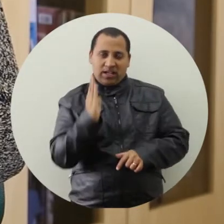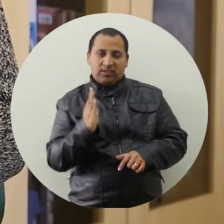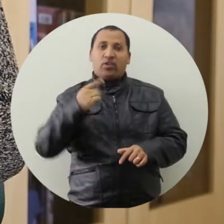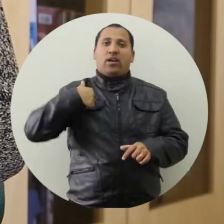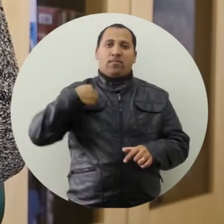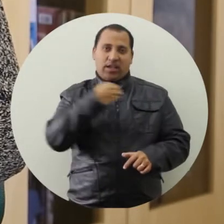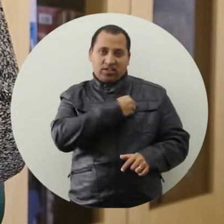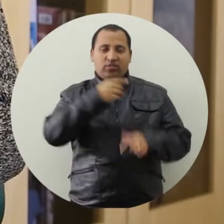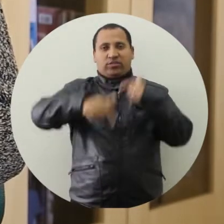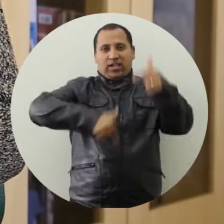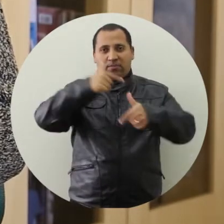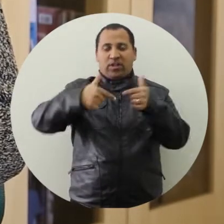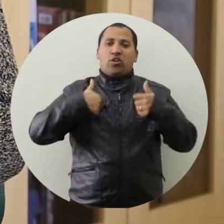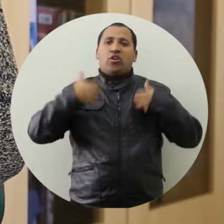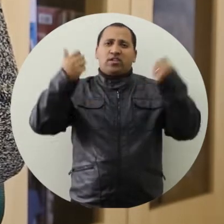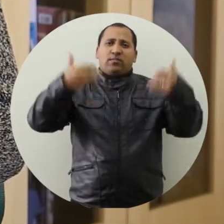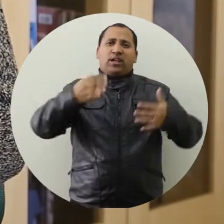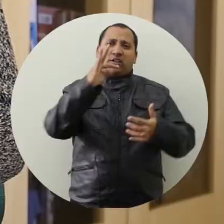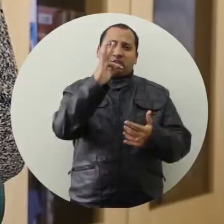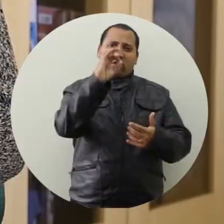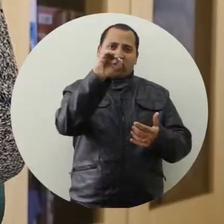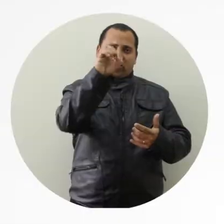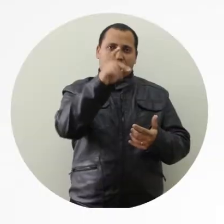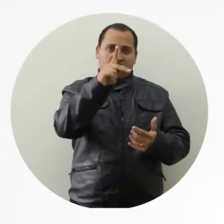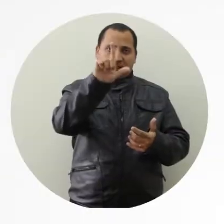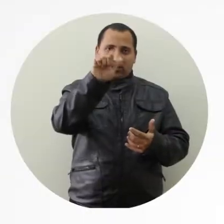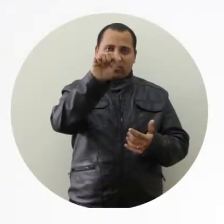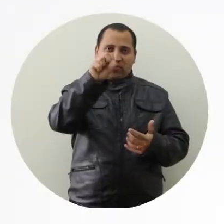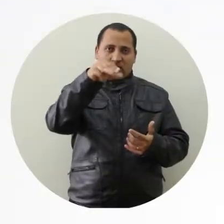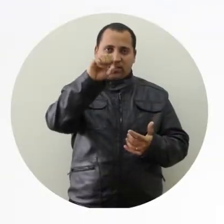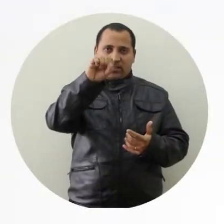trabalho. Hoje vamos falar sobre toxoplasmose.